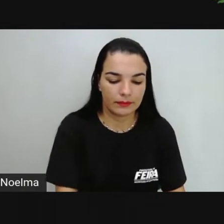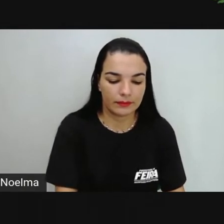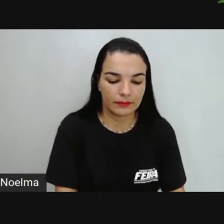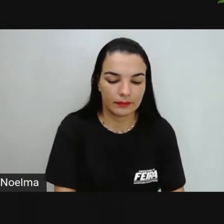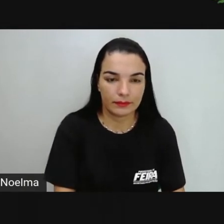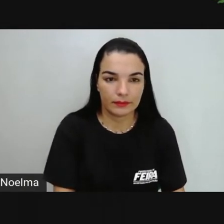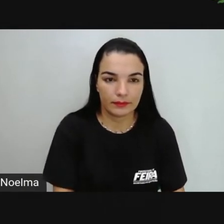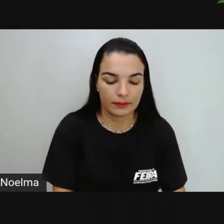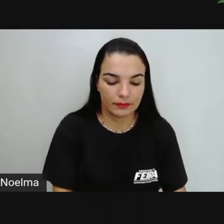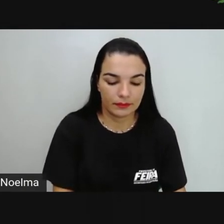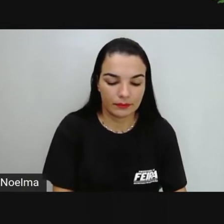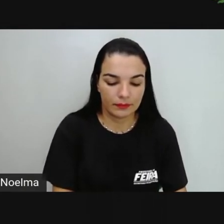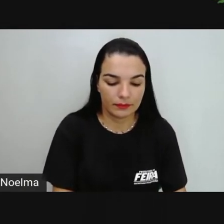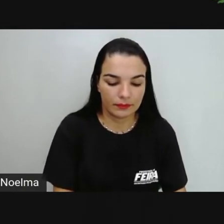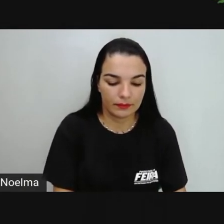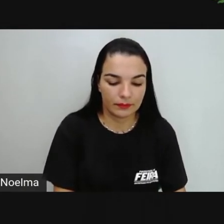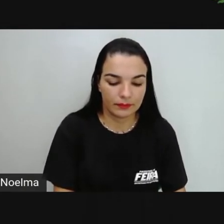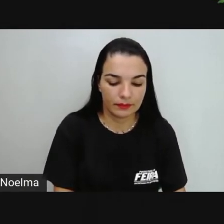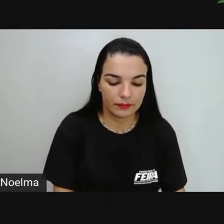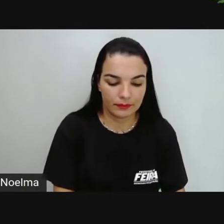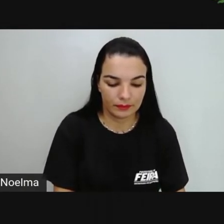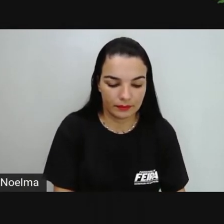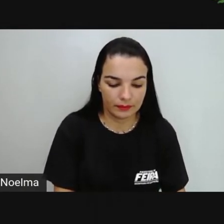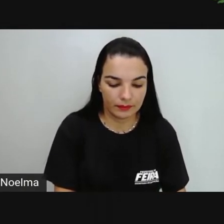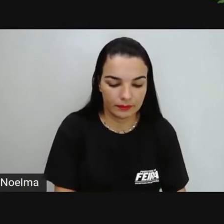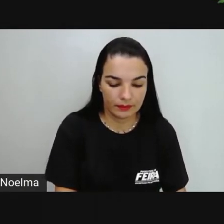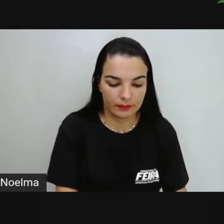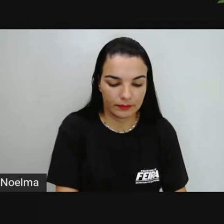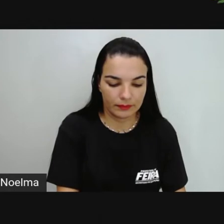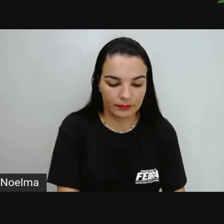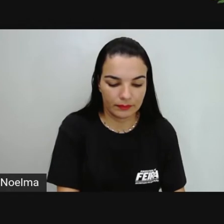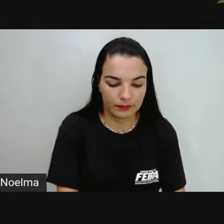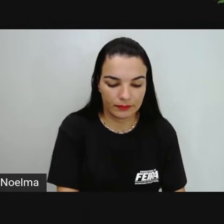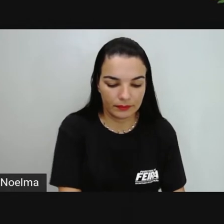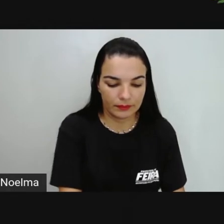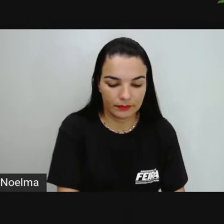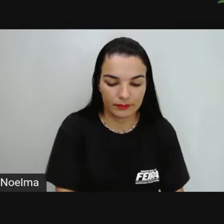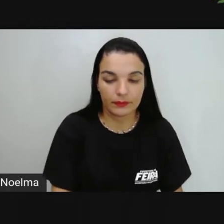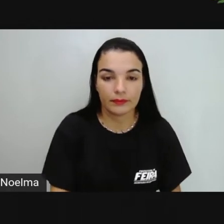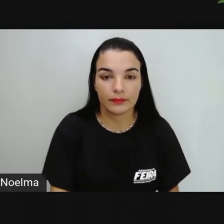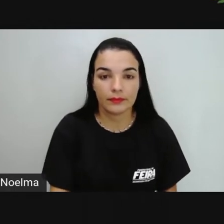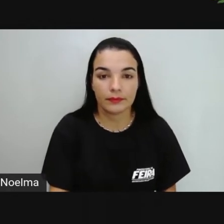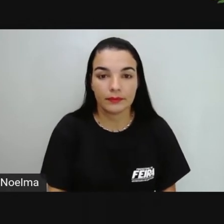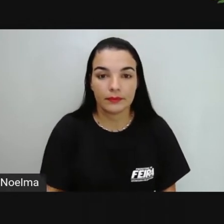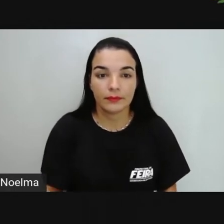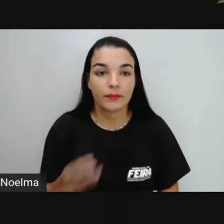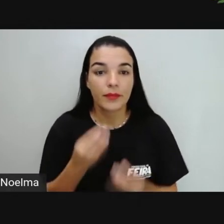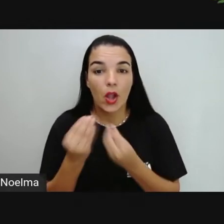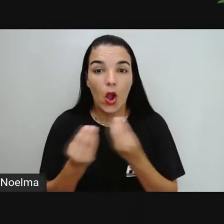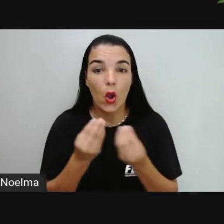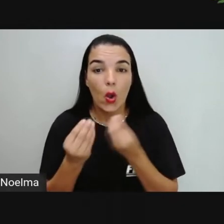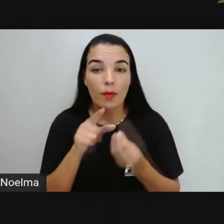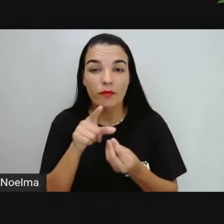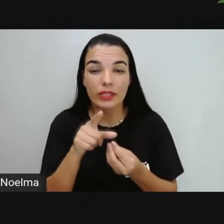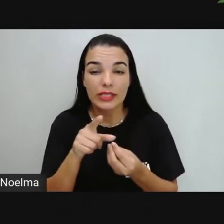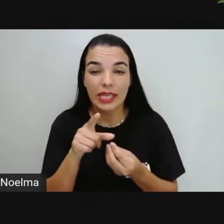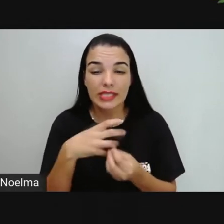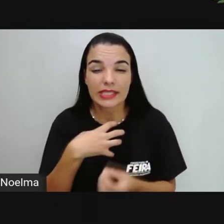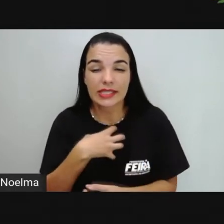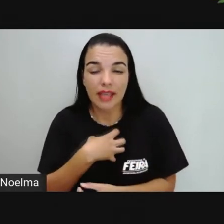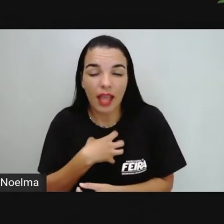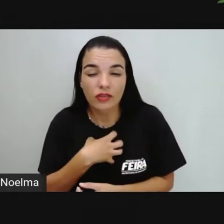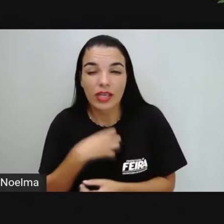Como me sinto quando brigo com um amigo? Como é que vocês se sentem quando vocês